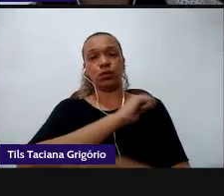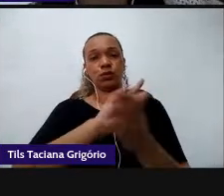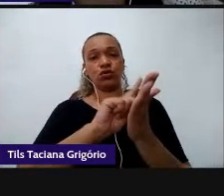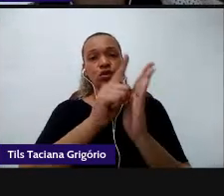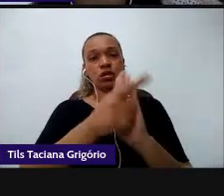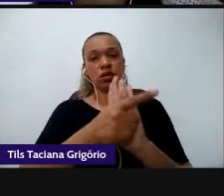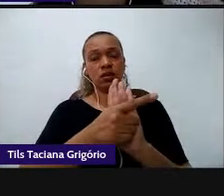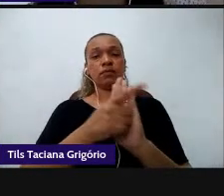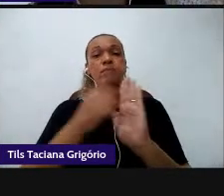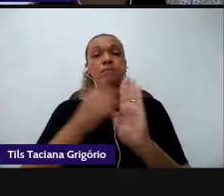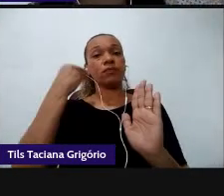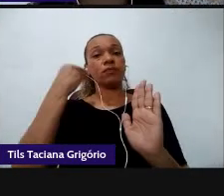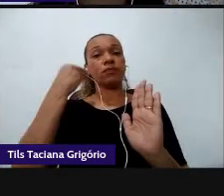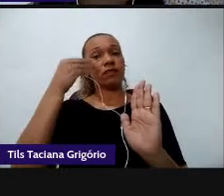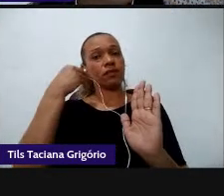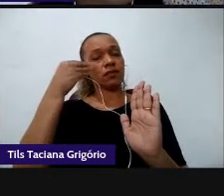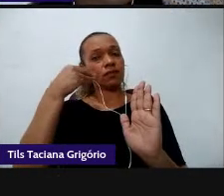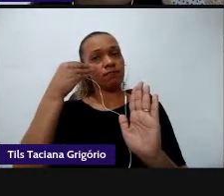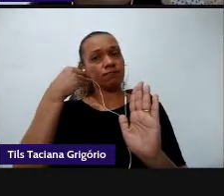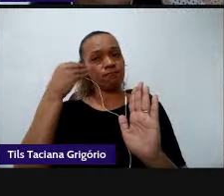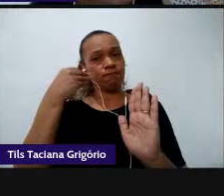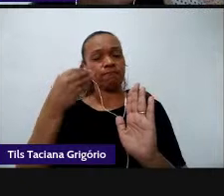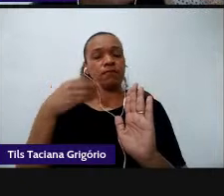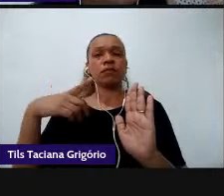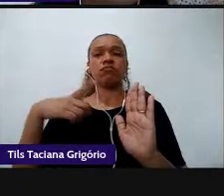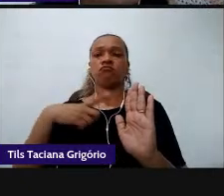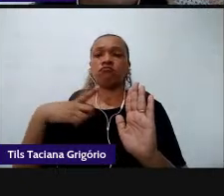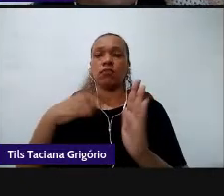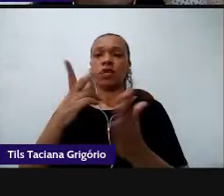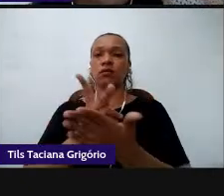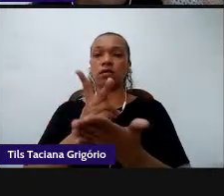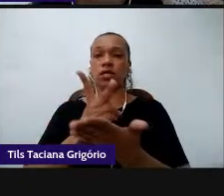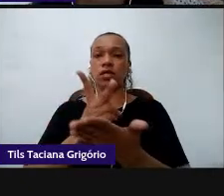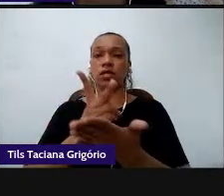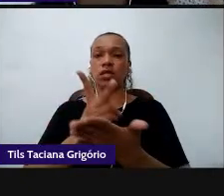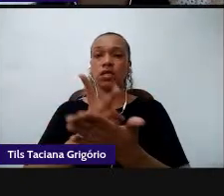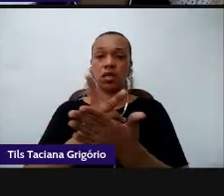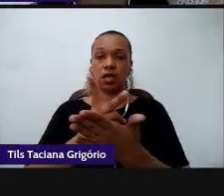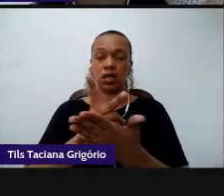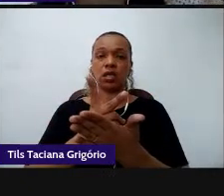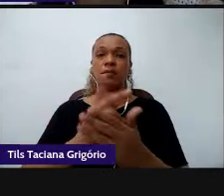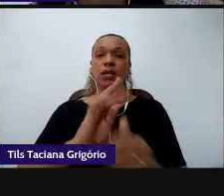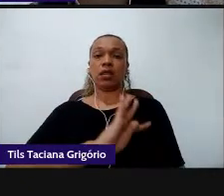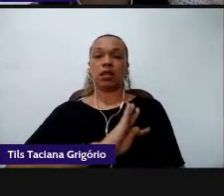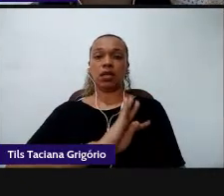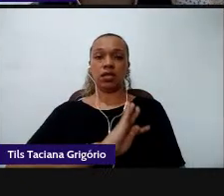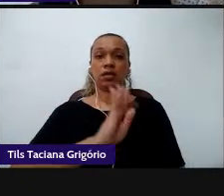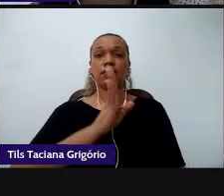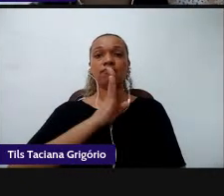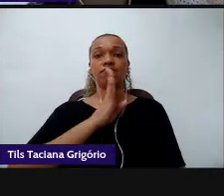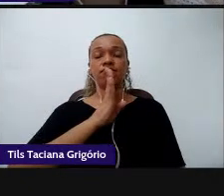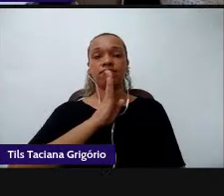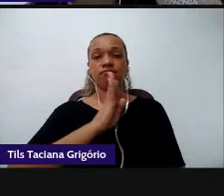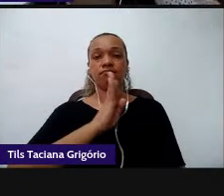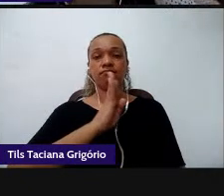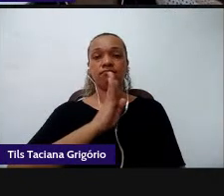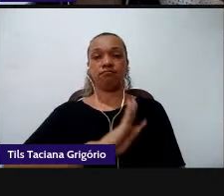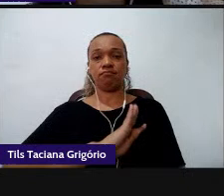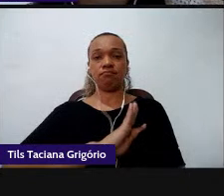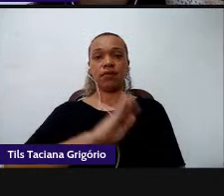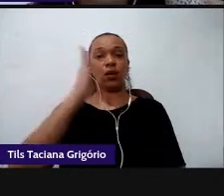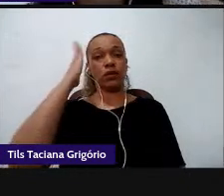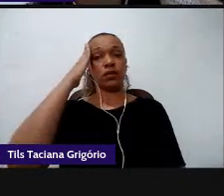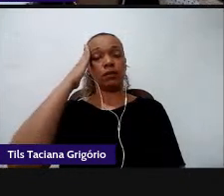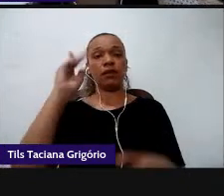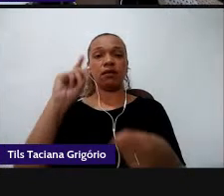experiência ela perpassa sempre pelo domínio da técnica é o saber fazer vai para o